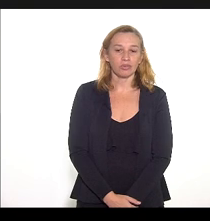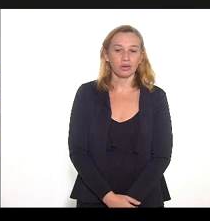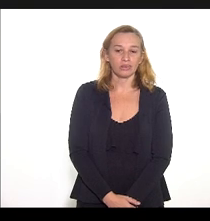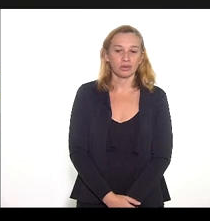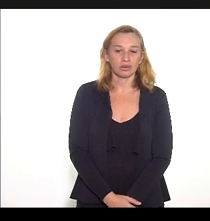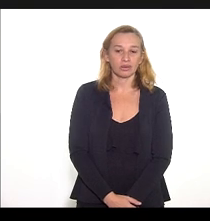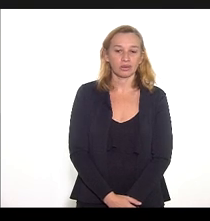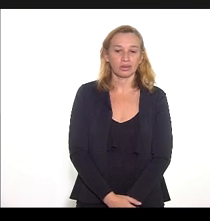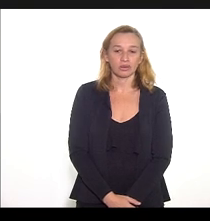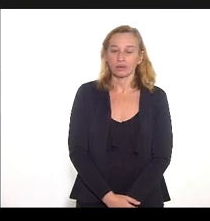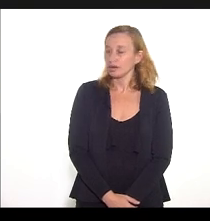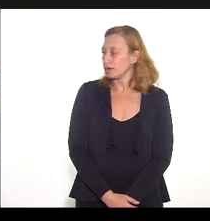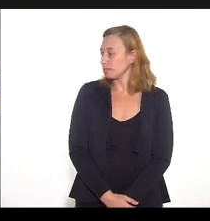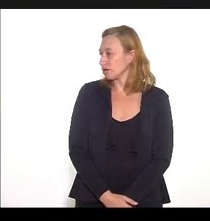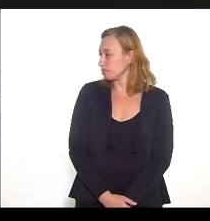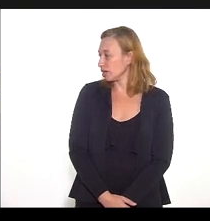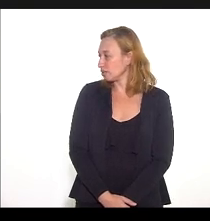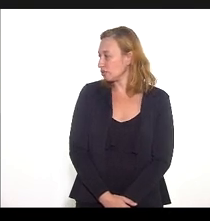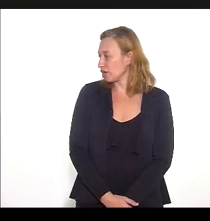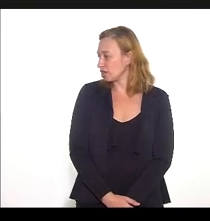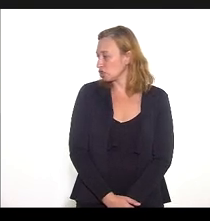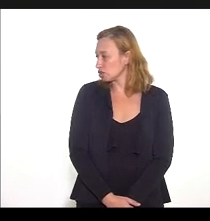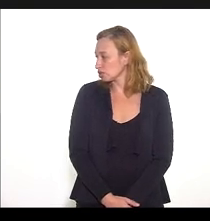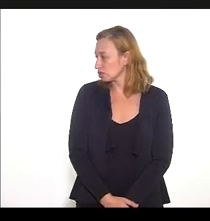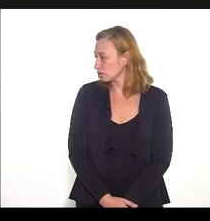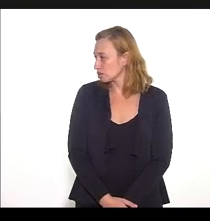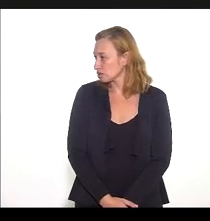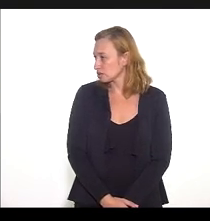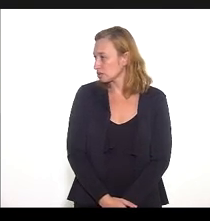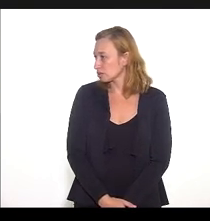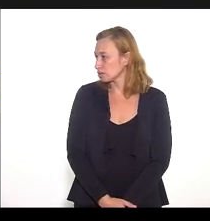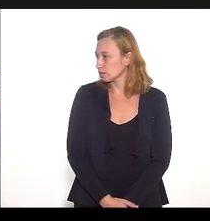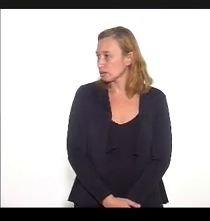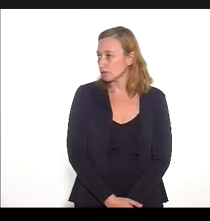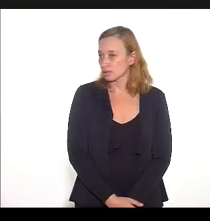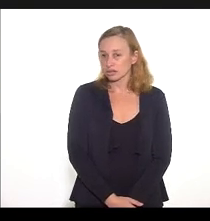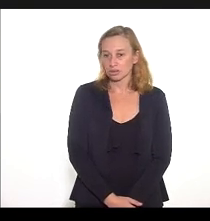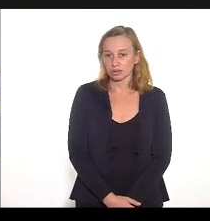Amplia um quadradinho agora. Isso. Aí você vai entrar no verdinho também.